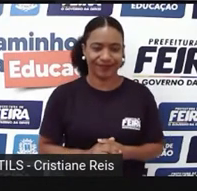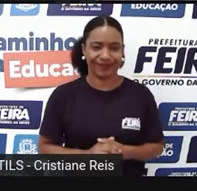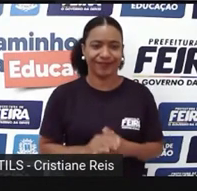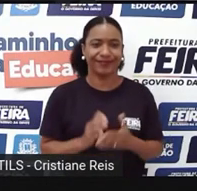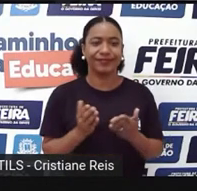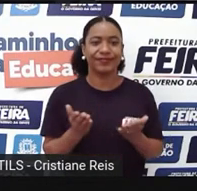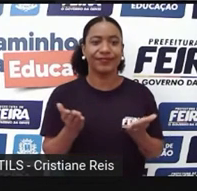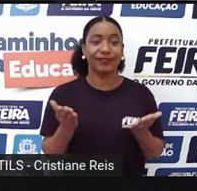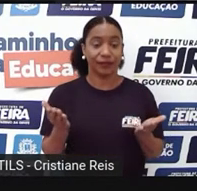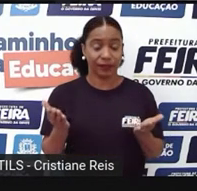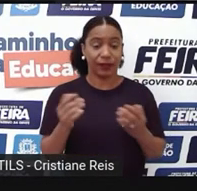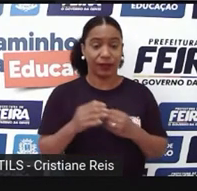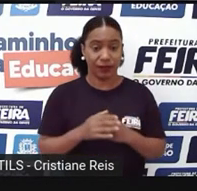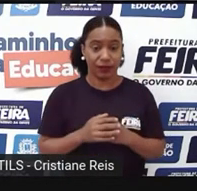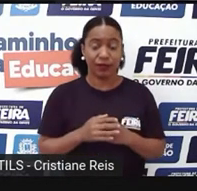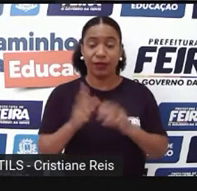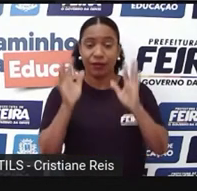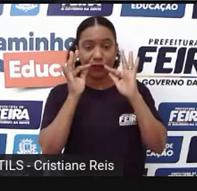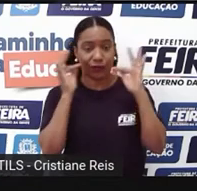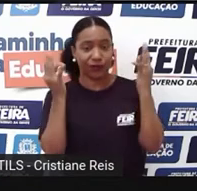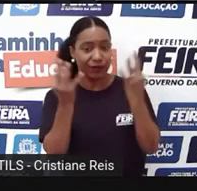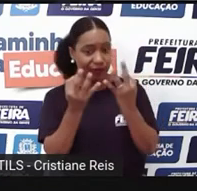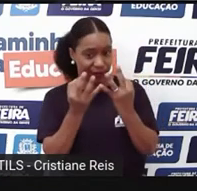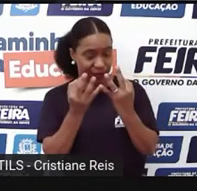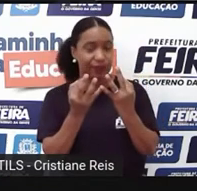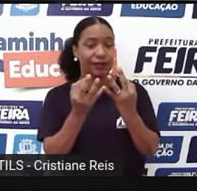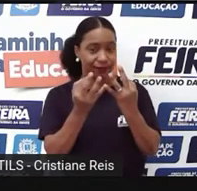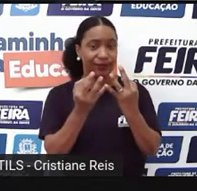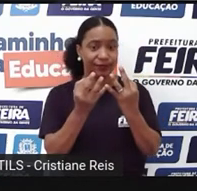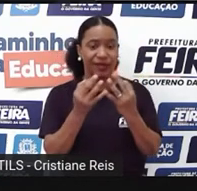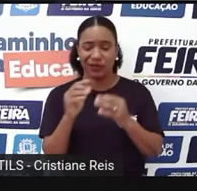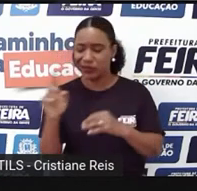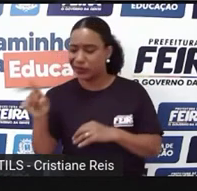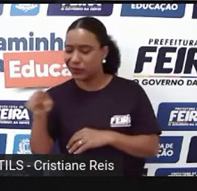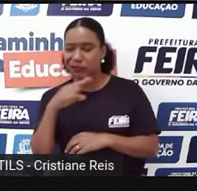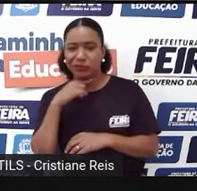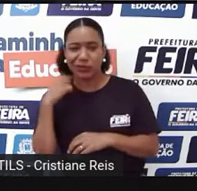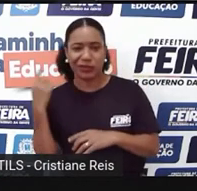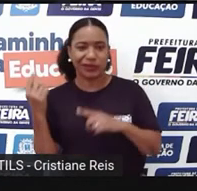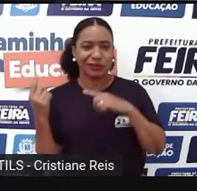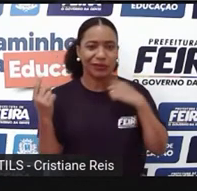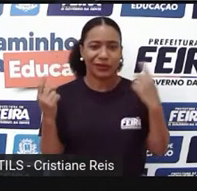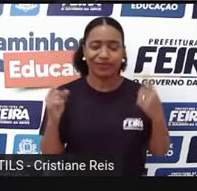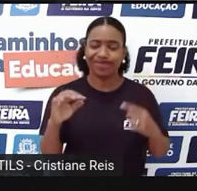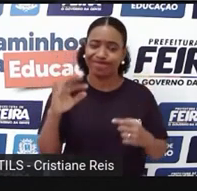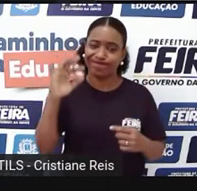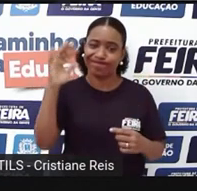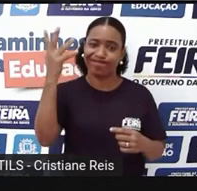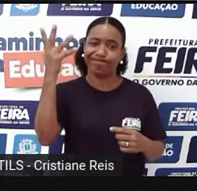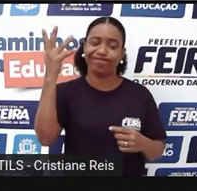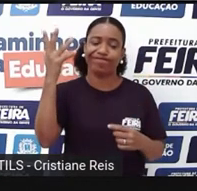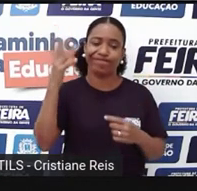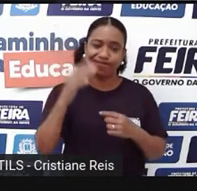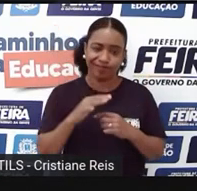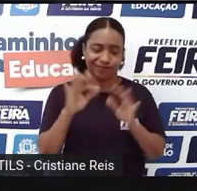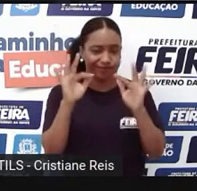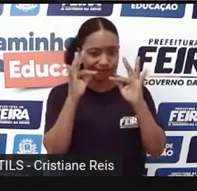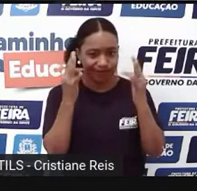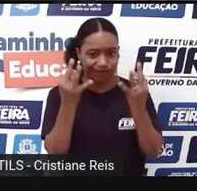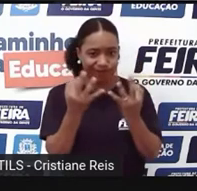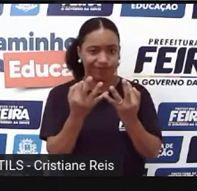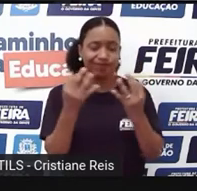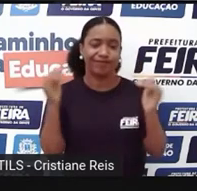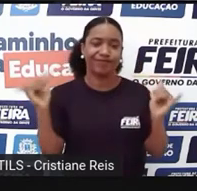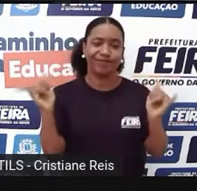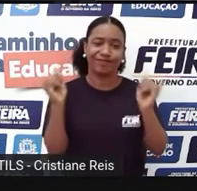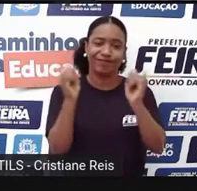Então, as famílias, depois das mortes trágicas de Romeu e Julieta, elas